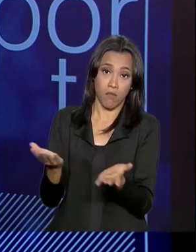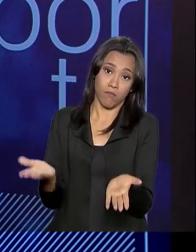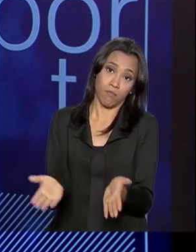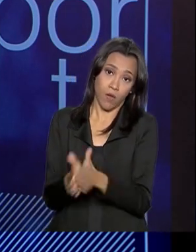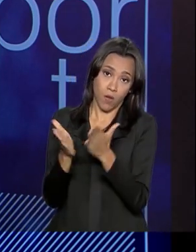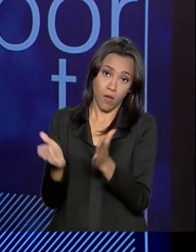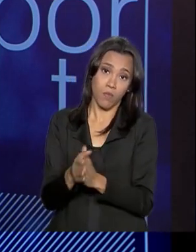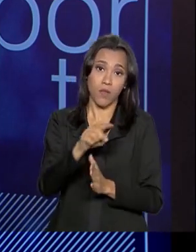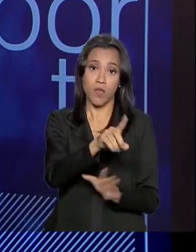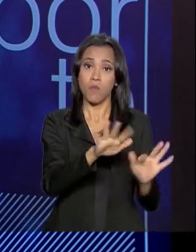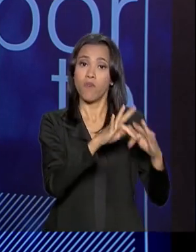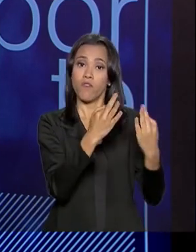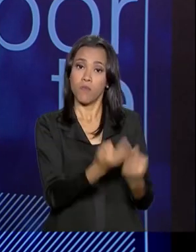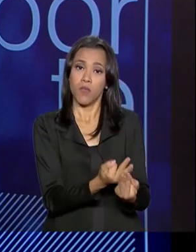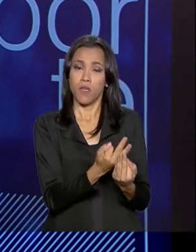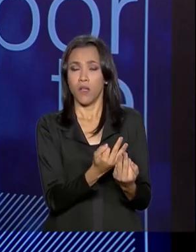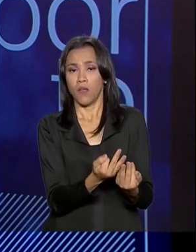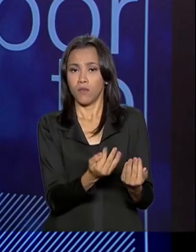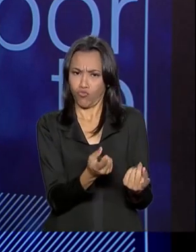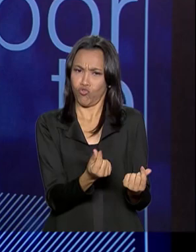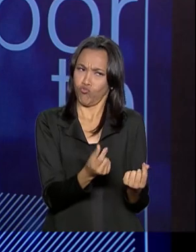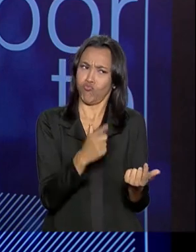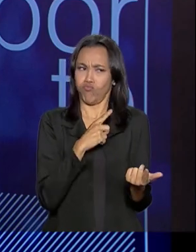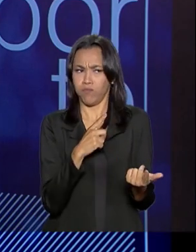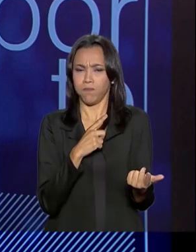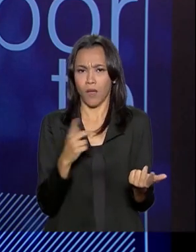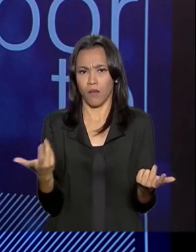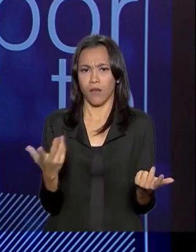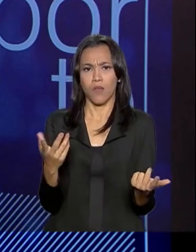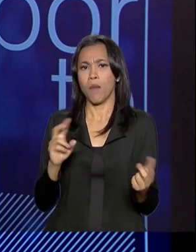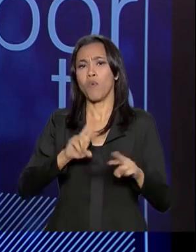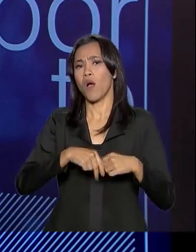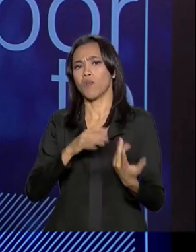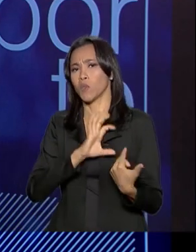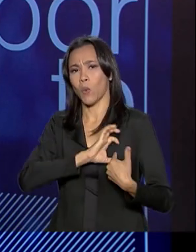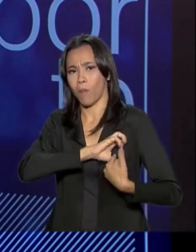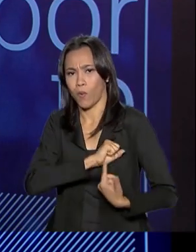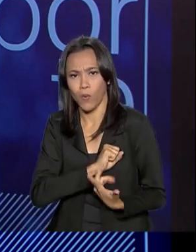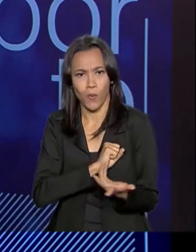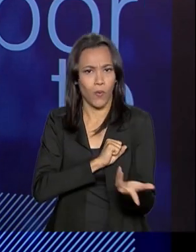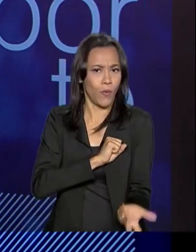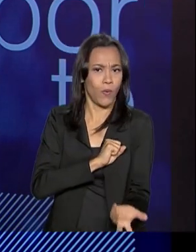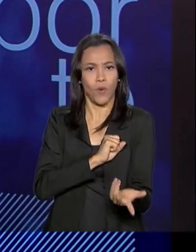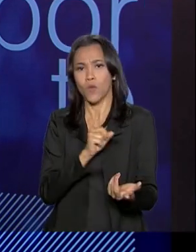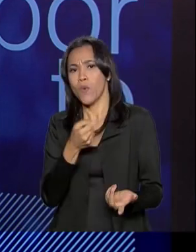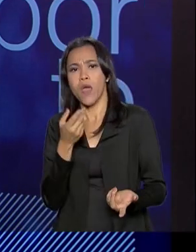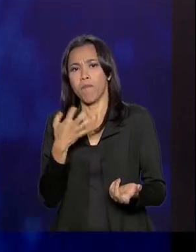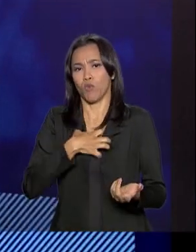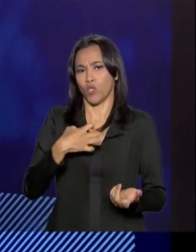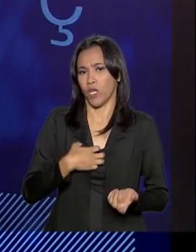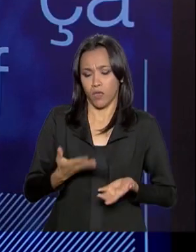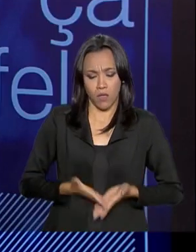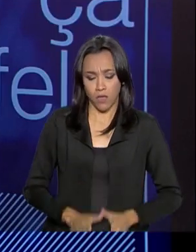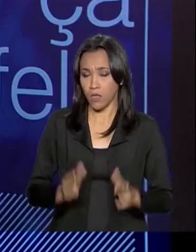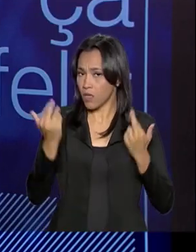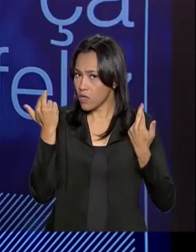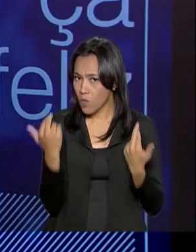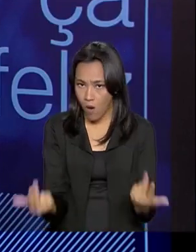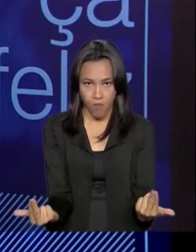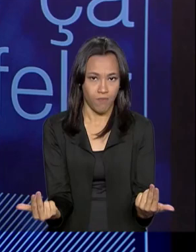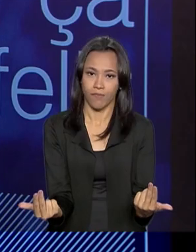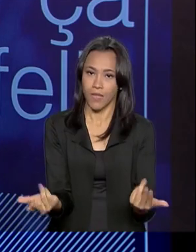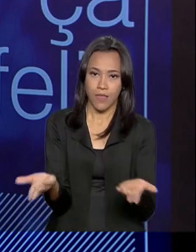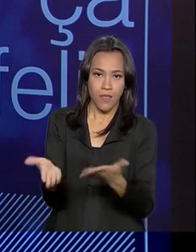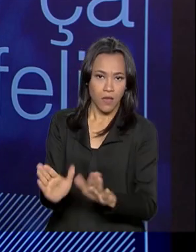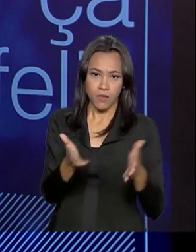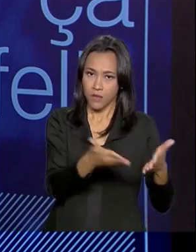família do Bolsa Família, não no amor que a mãe tem pelos filhos, nem pela maneira que as crianças nascem. Elas nascem com o mesmo potencial. Uma criança